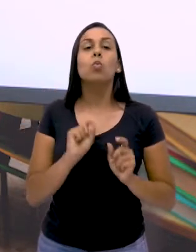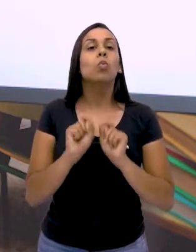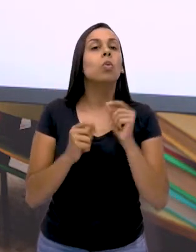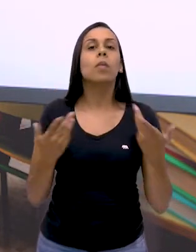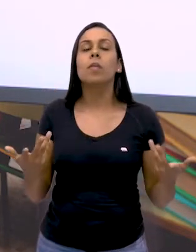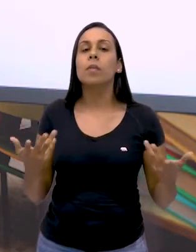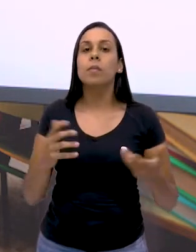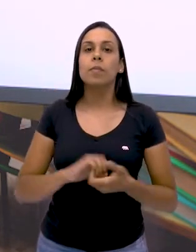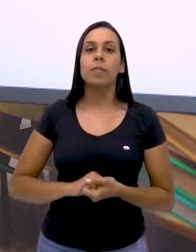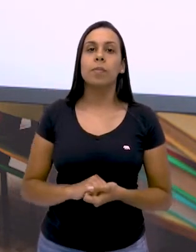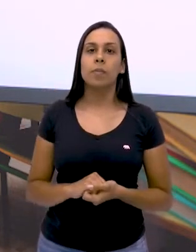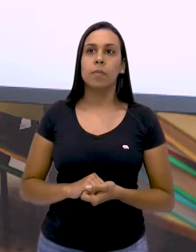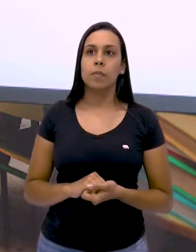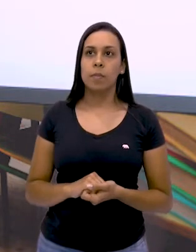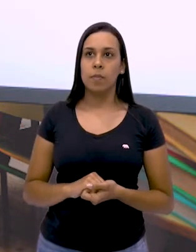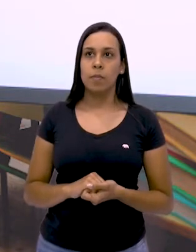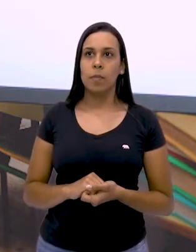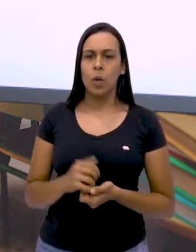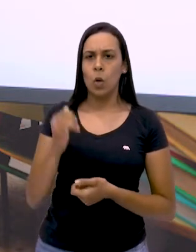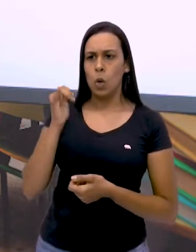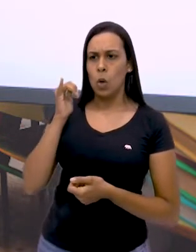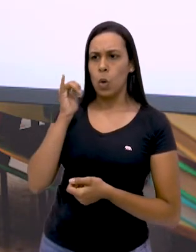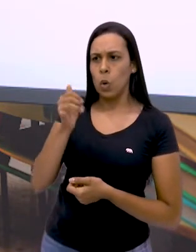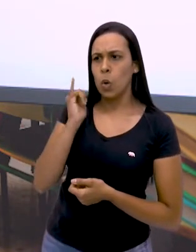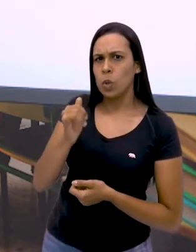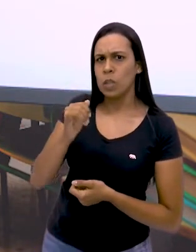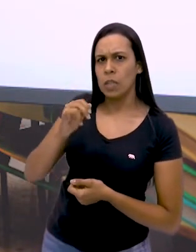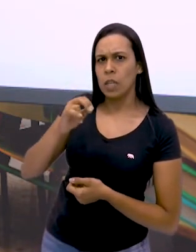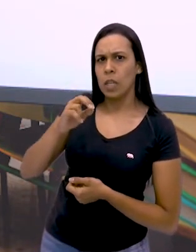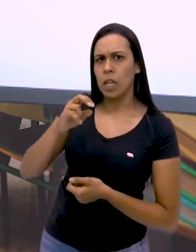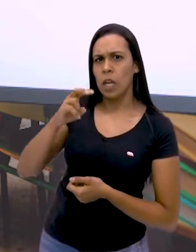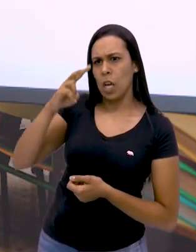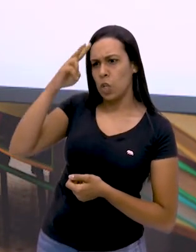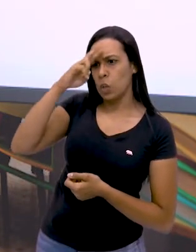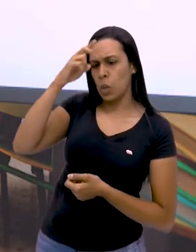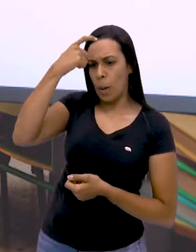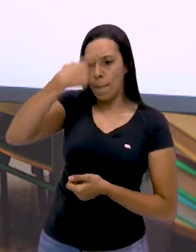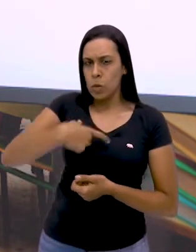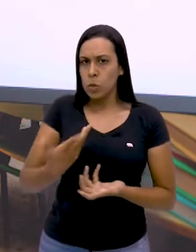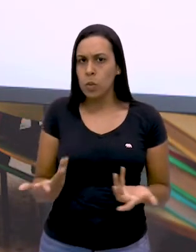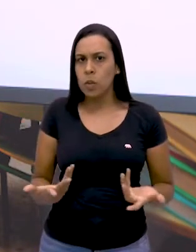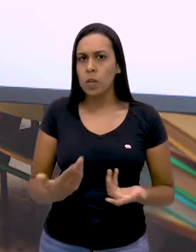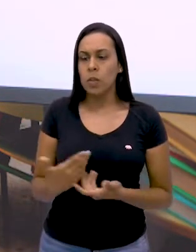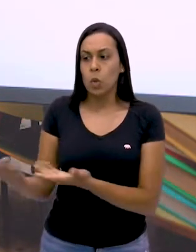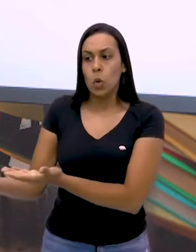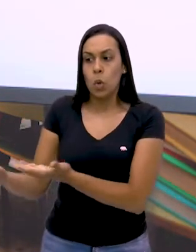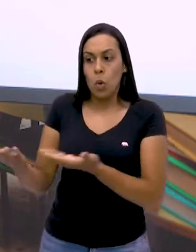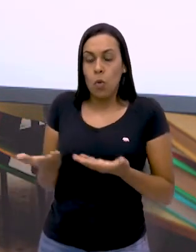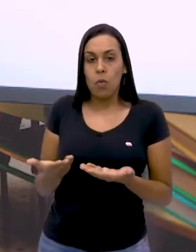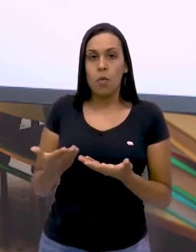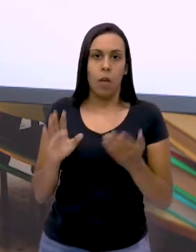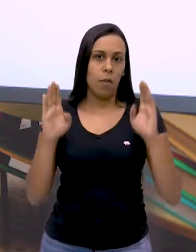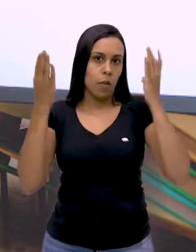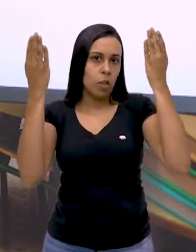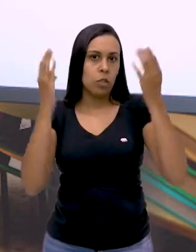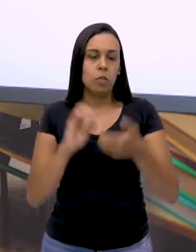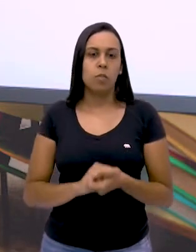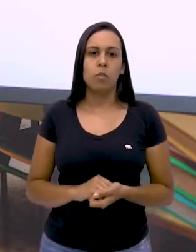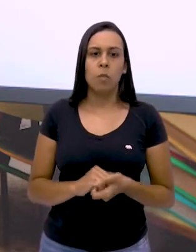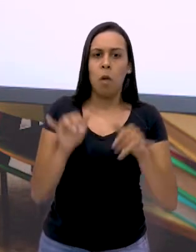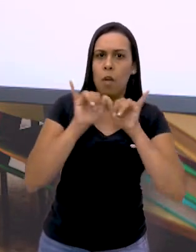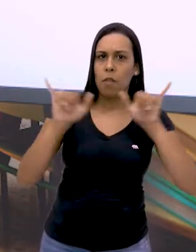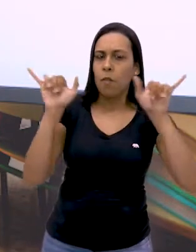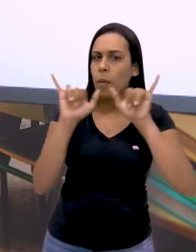que um relato pessoal? Contar uma história pessoal? Convidar para um evento? Dar uma